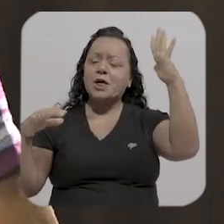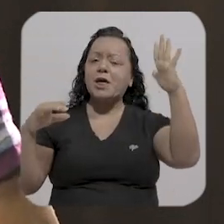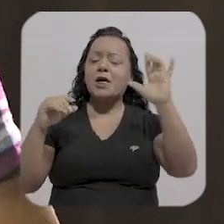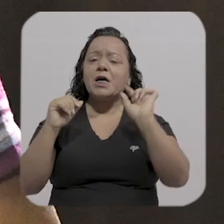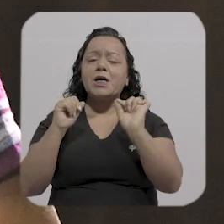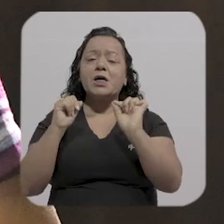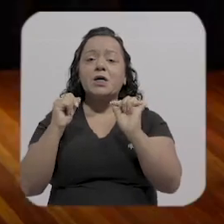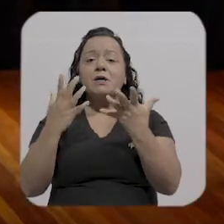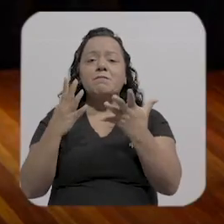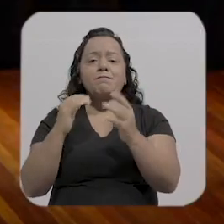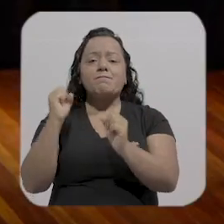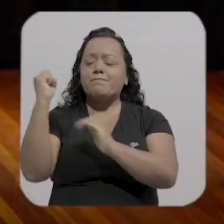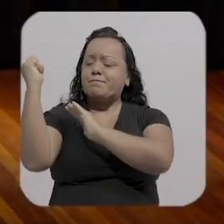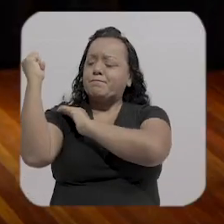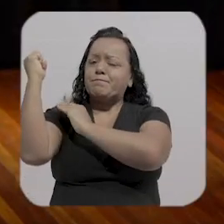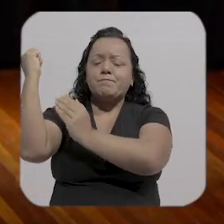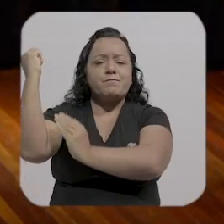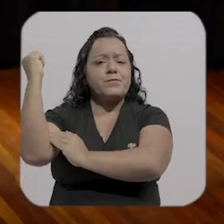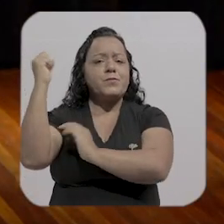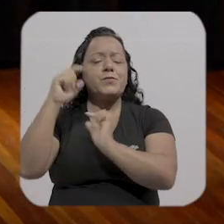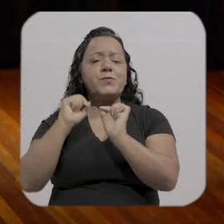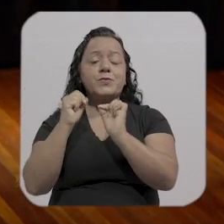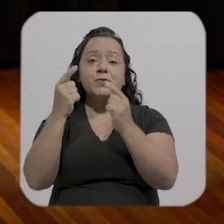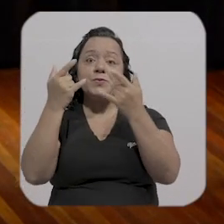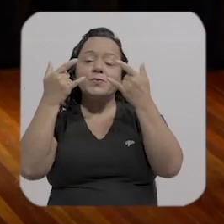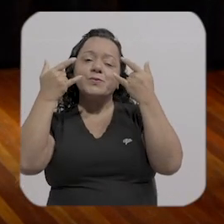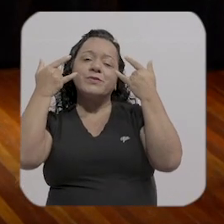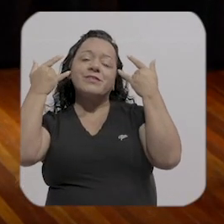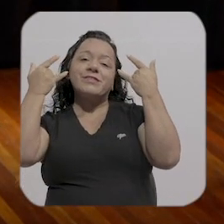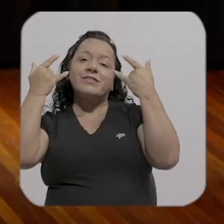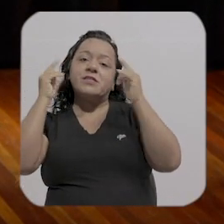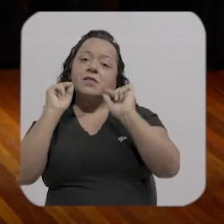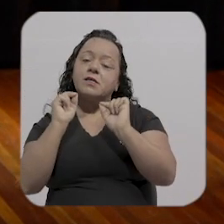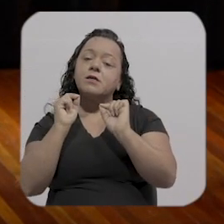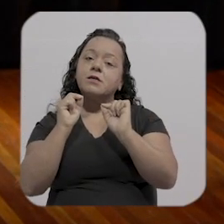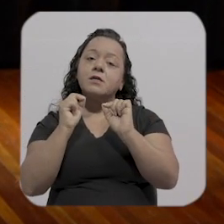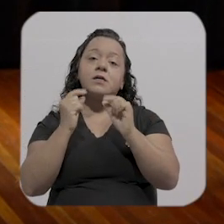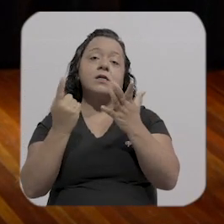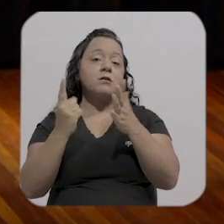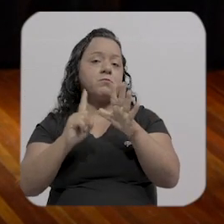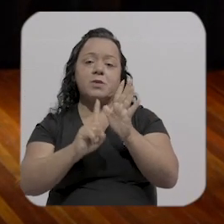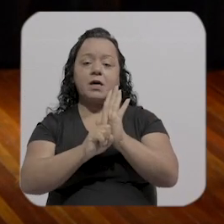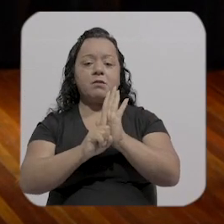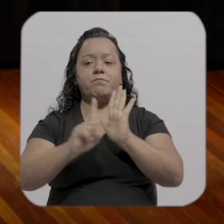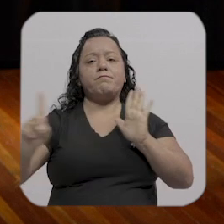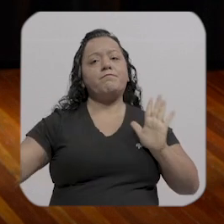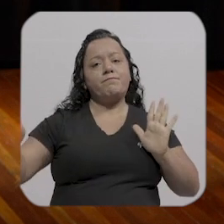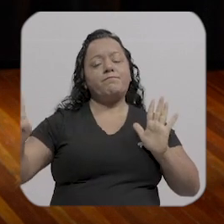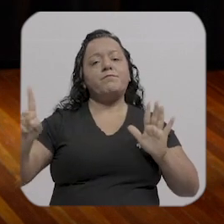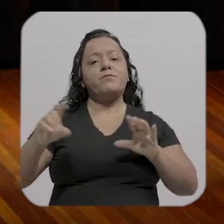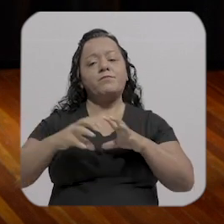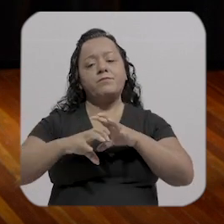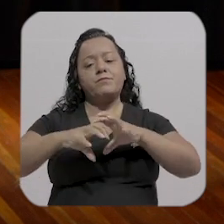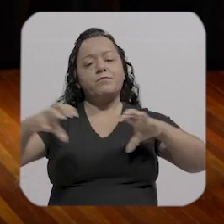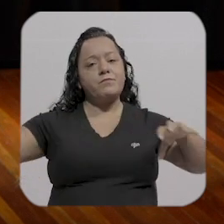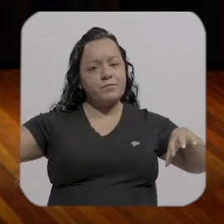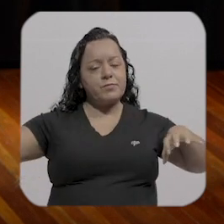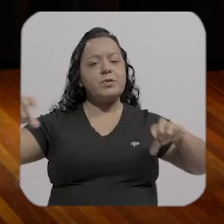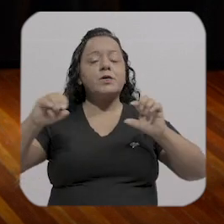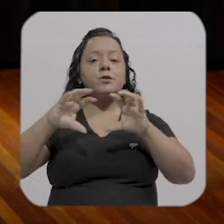esse encantamento, ele não está em nenhum momento desassociado do mundo, né? Então, dessas